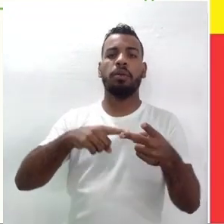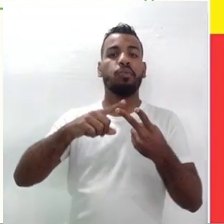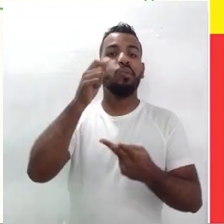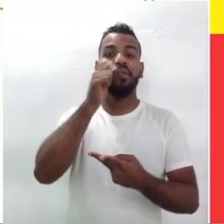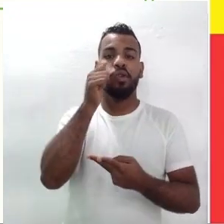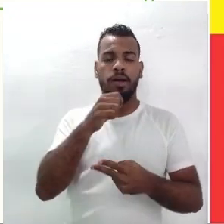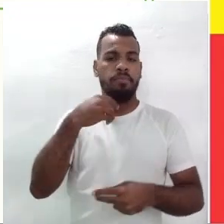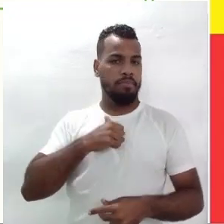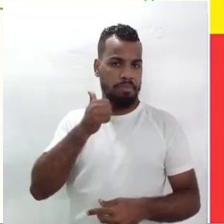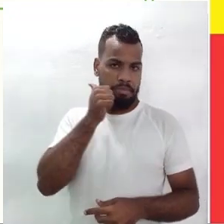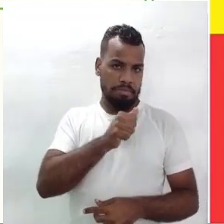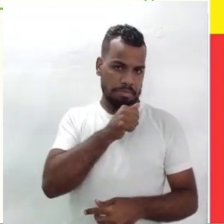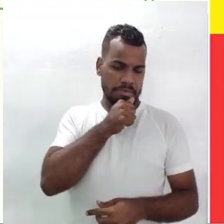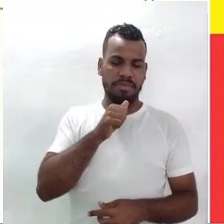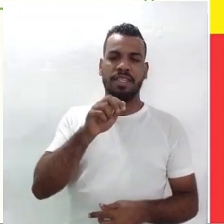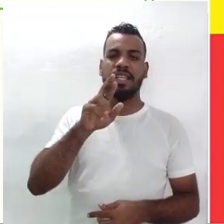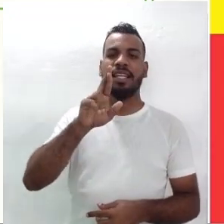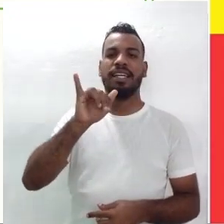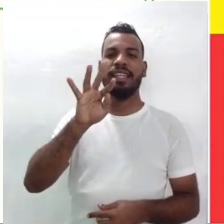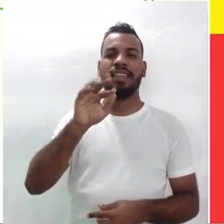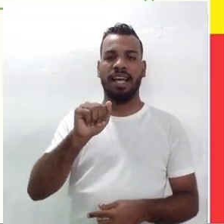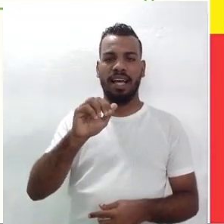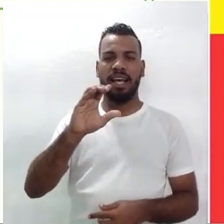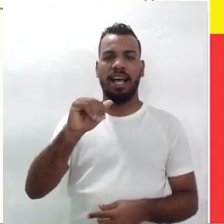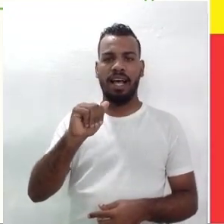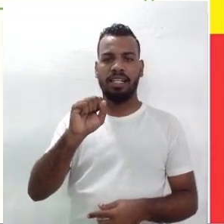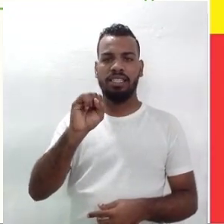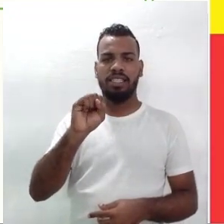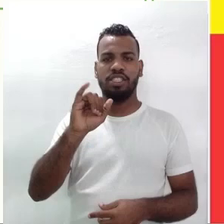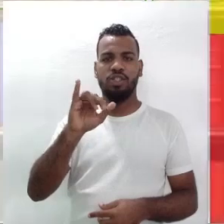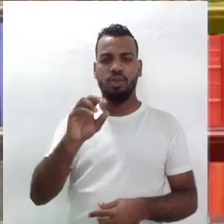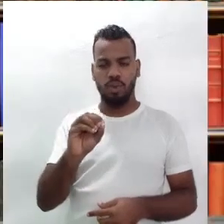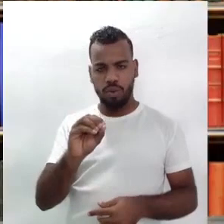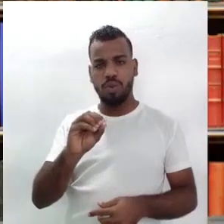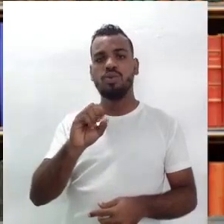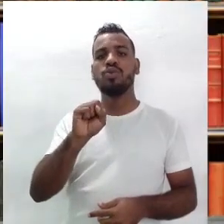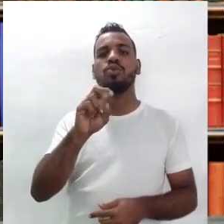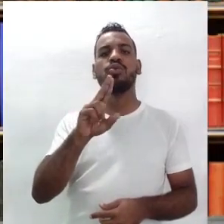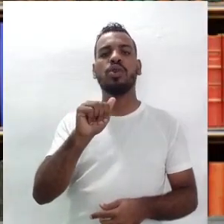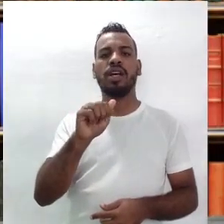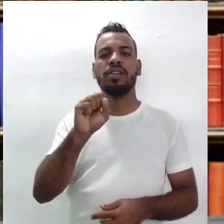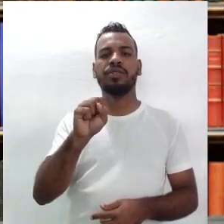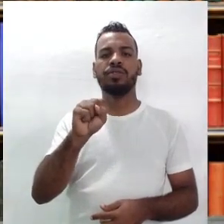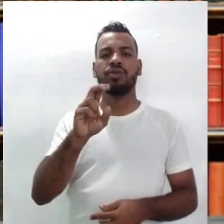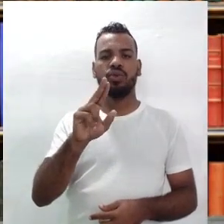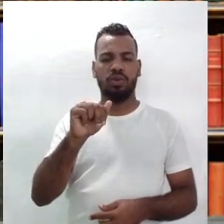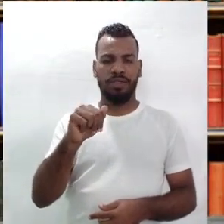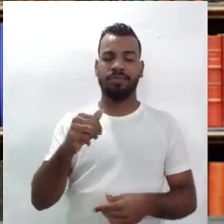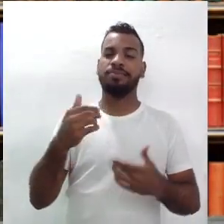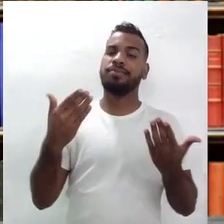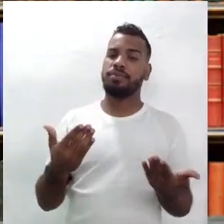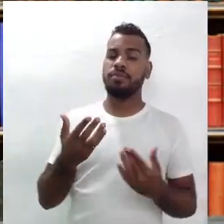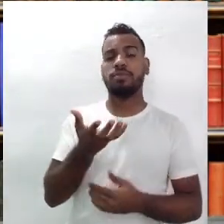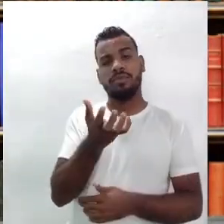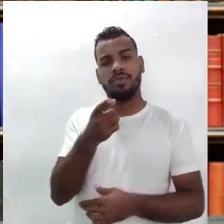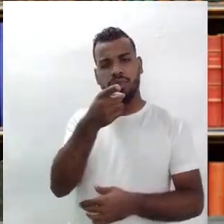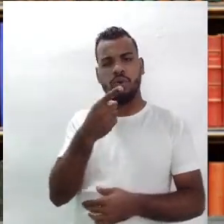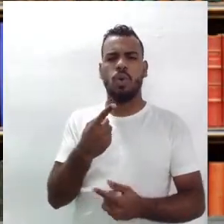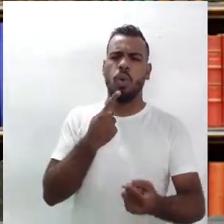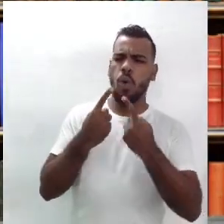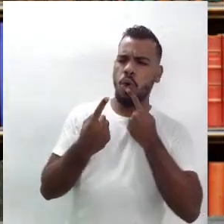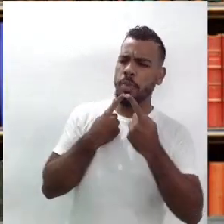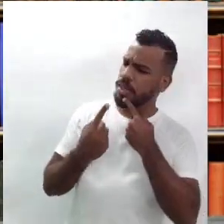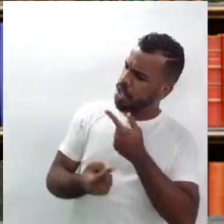Dantas Vilar Suassuna. Mas é importante lembrar o seguinte, eu gostaria que o comentasse um pouco para o nosso